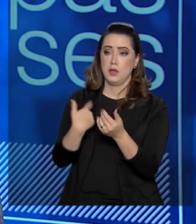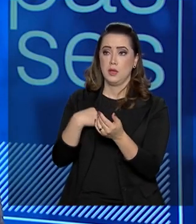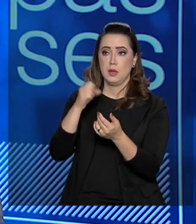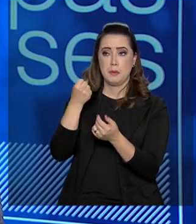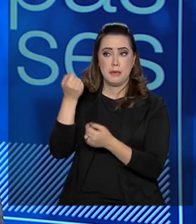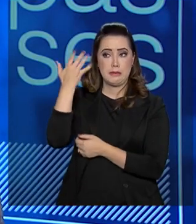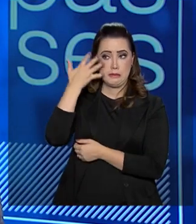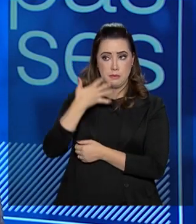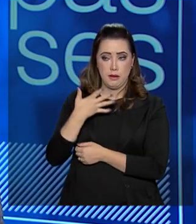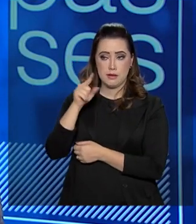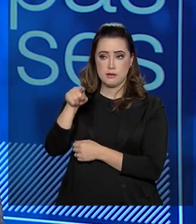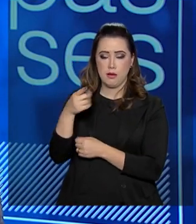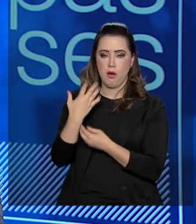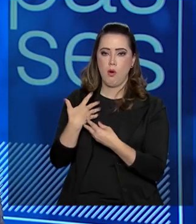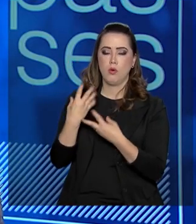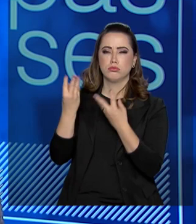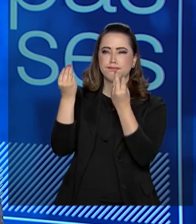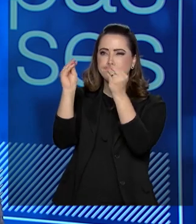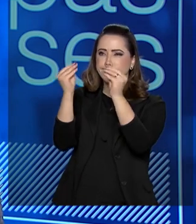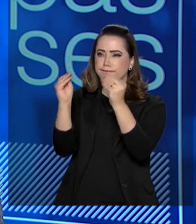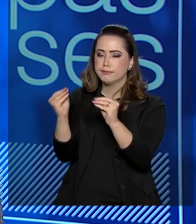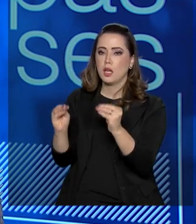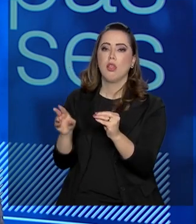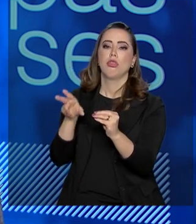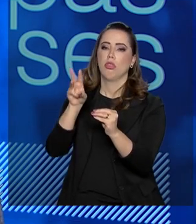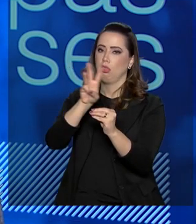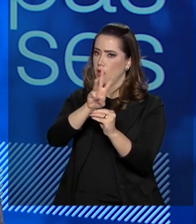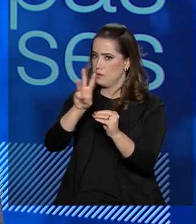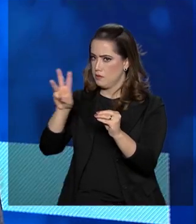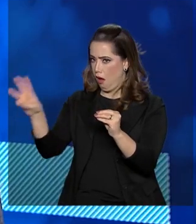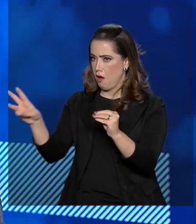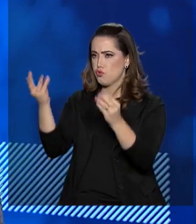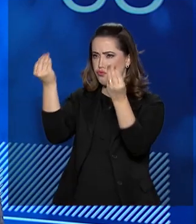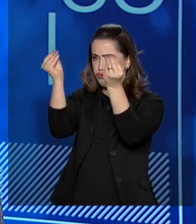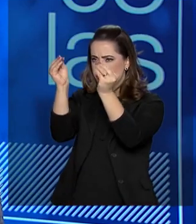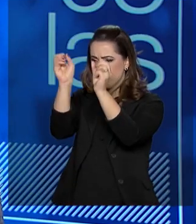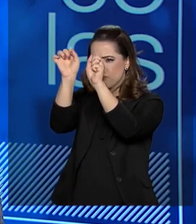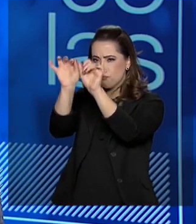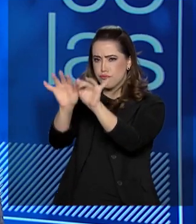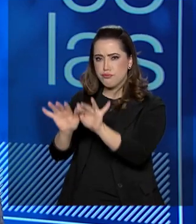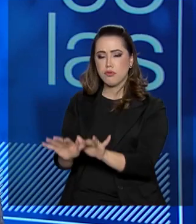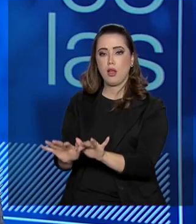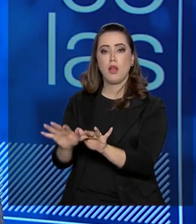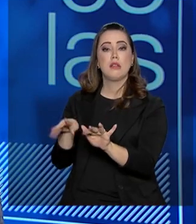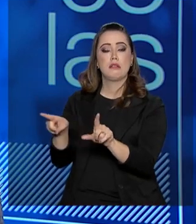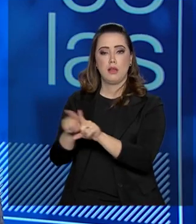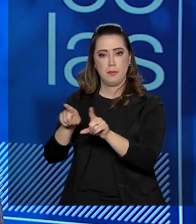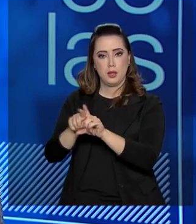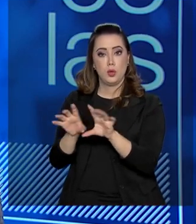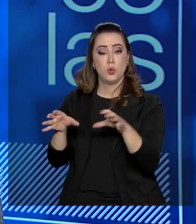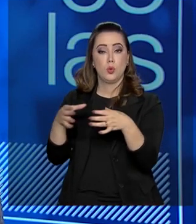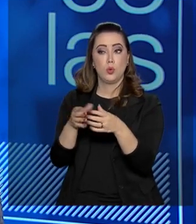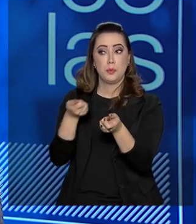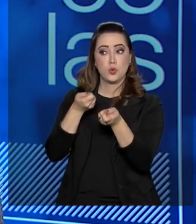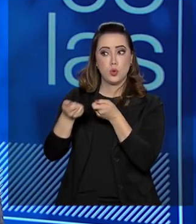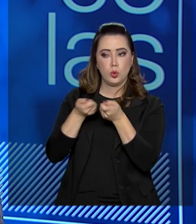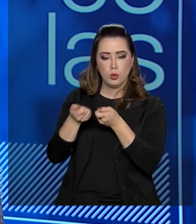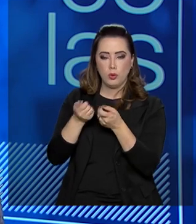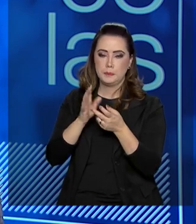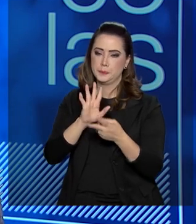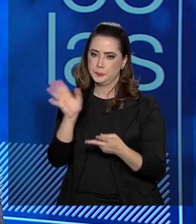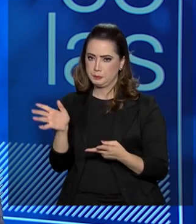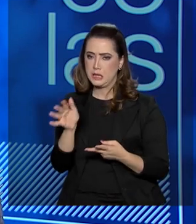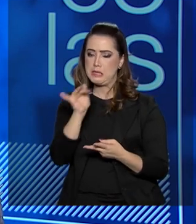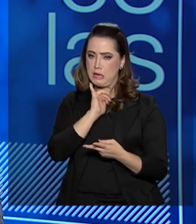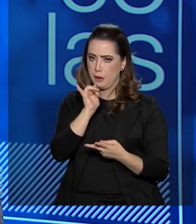que é disponibilizada tanto no site do FNDEB como também nos órgãos de controle. Então, nós temos hoje